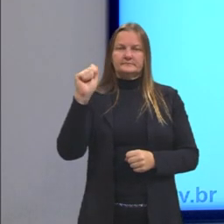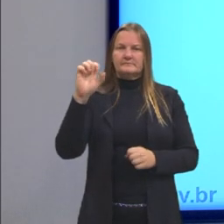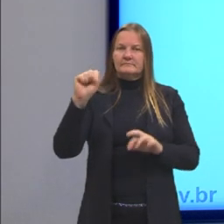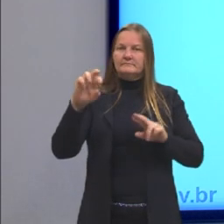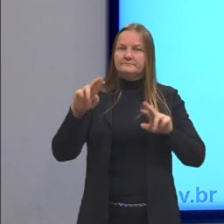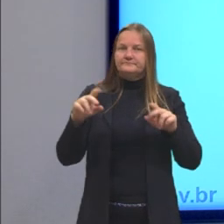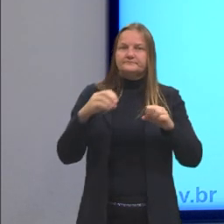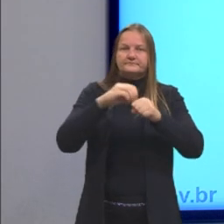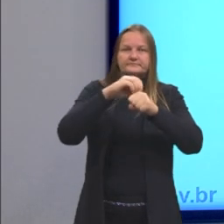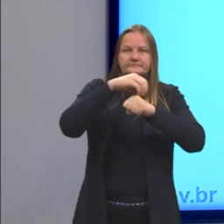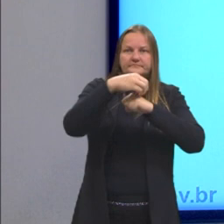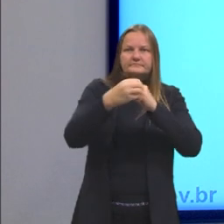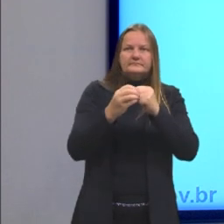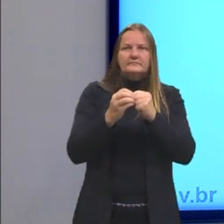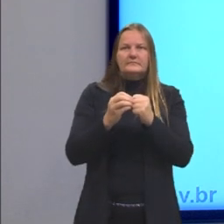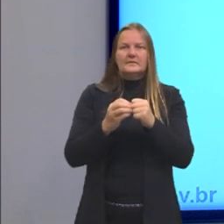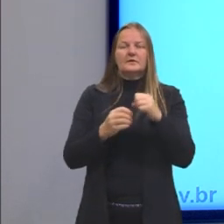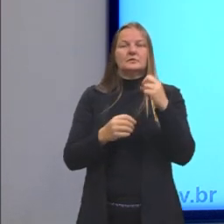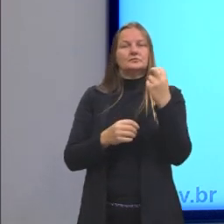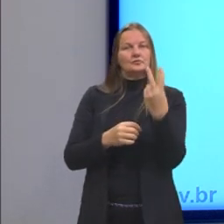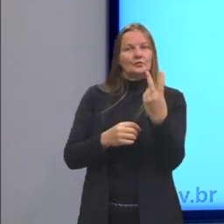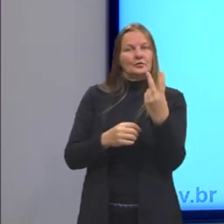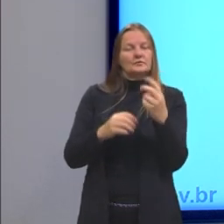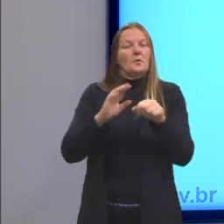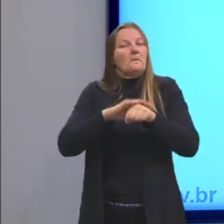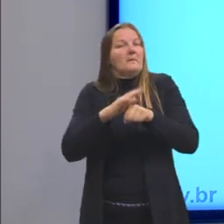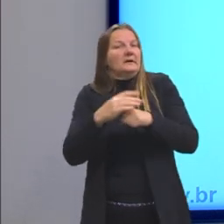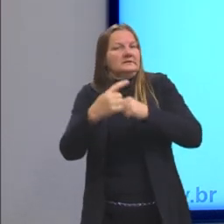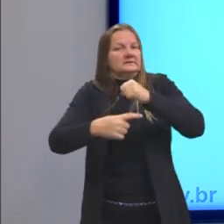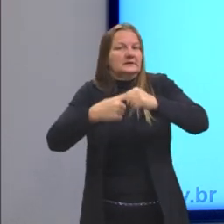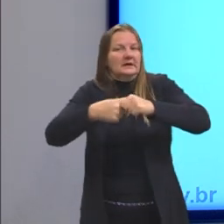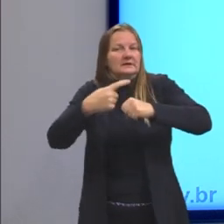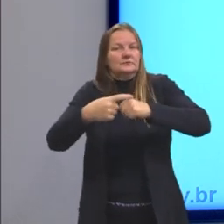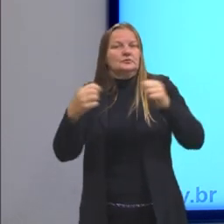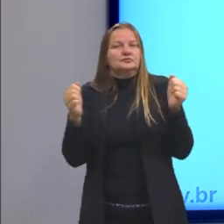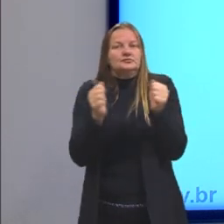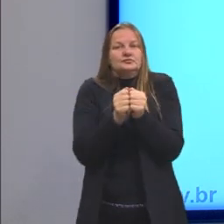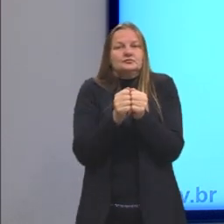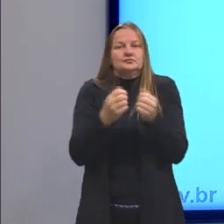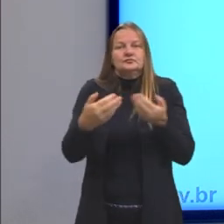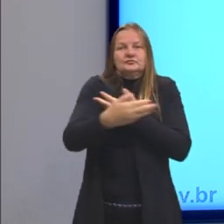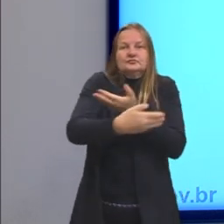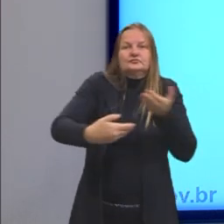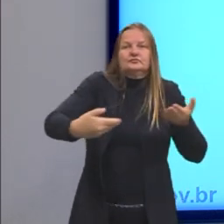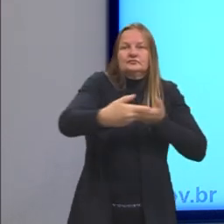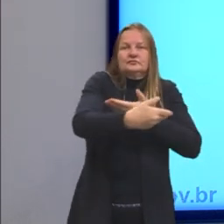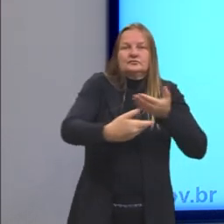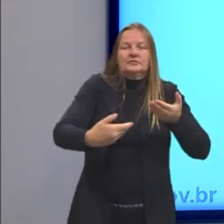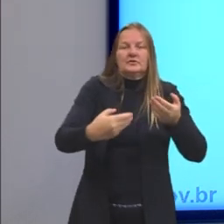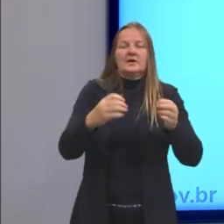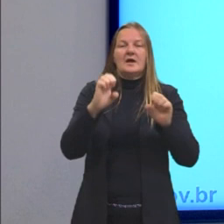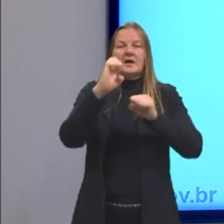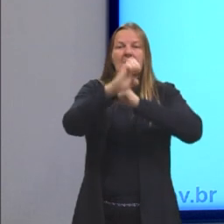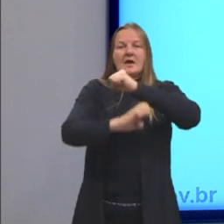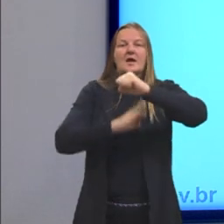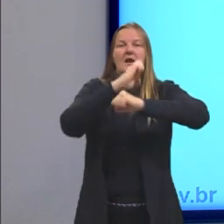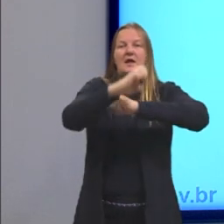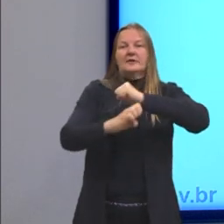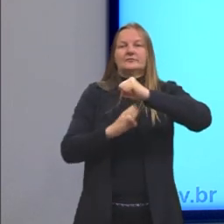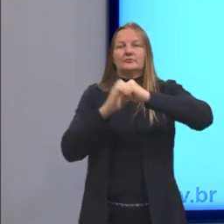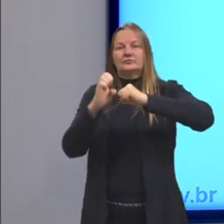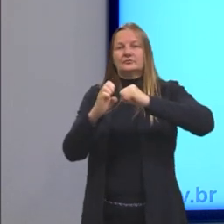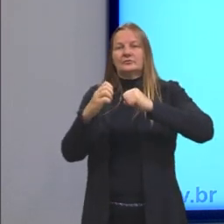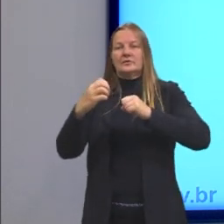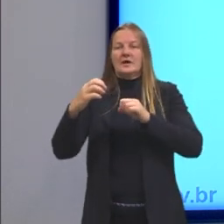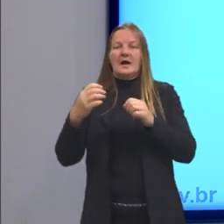uma molécula consiste em dois ou mais átomos mantidos juntos pelo compartilhamento de elétrons. Às vezes compartilham, às vezes